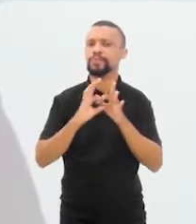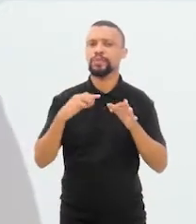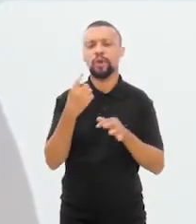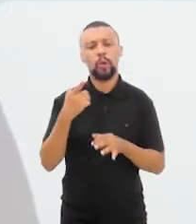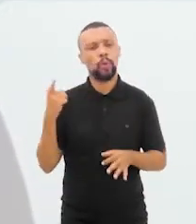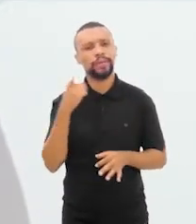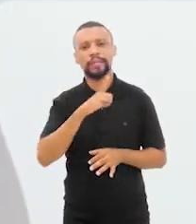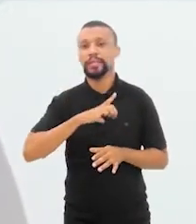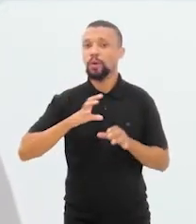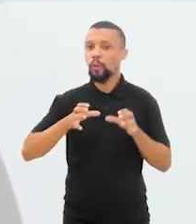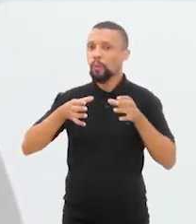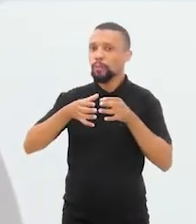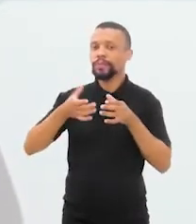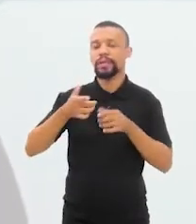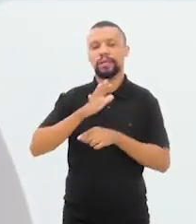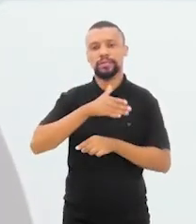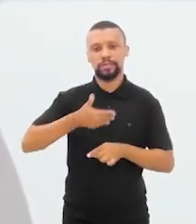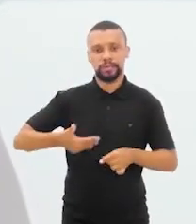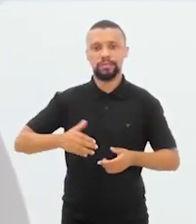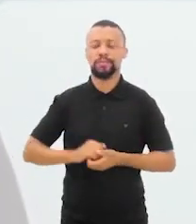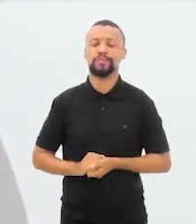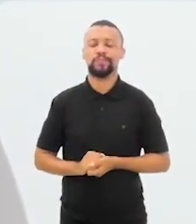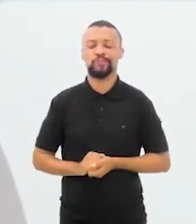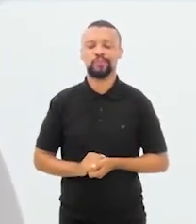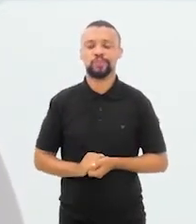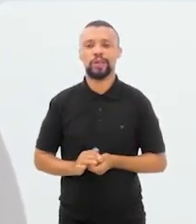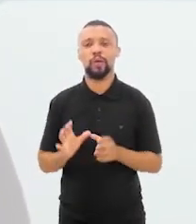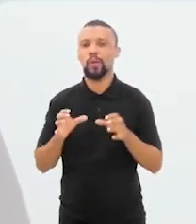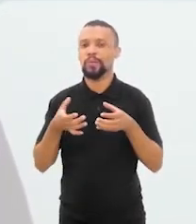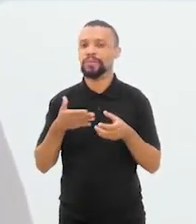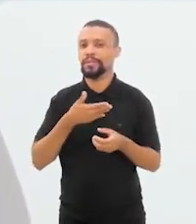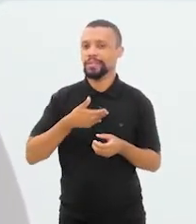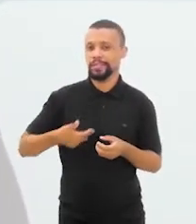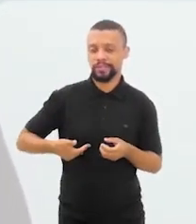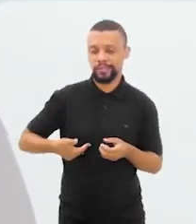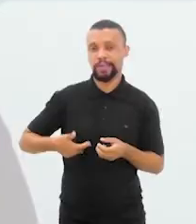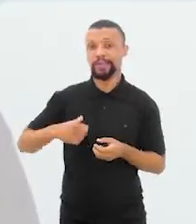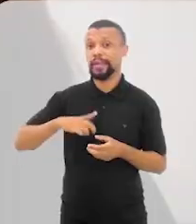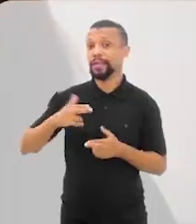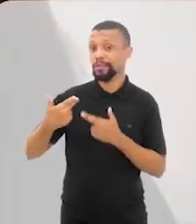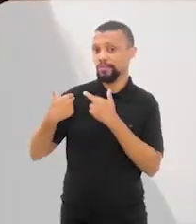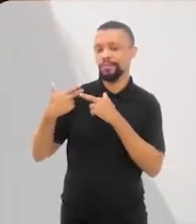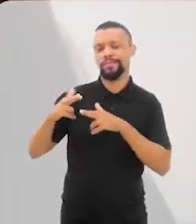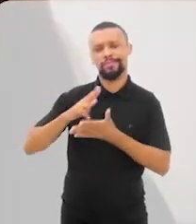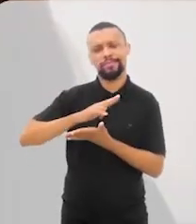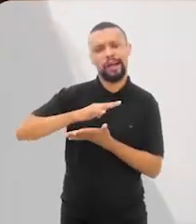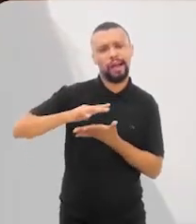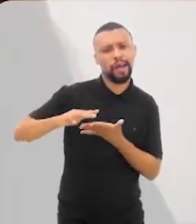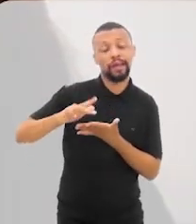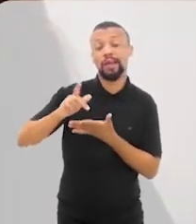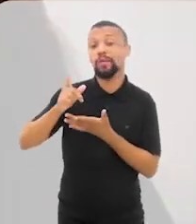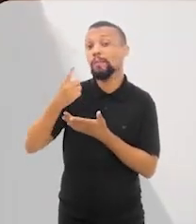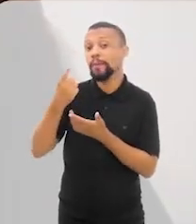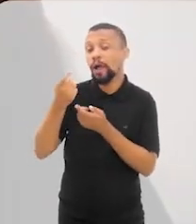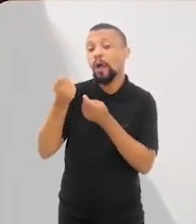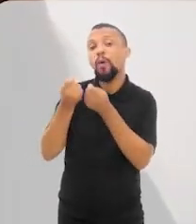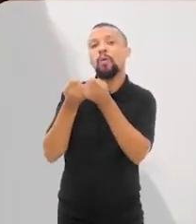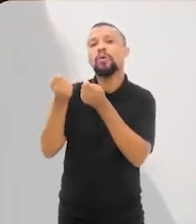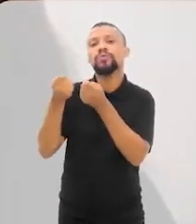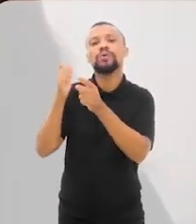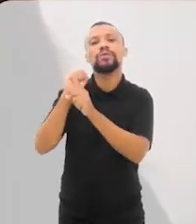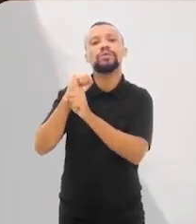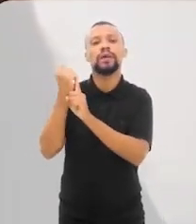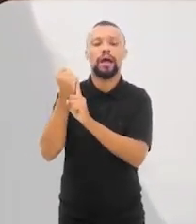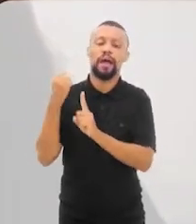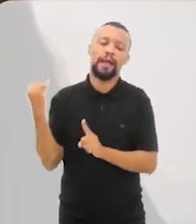se unam e que a gente consiga ter um comitê estadual? O comitê estadual, ele, na verdade, tem diversas responsabilidades e uma delas é controle social.